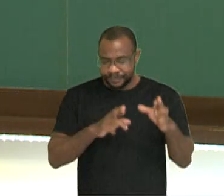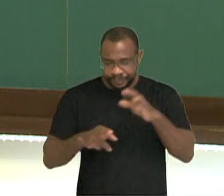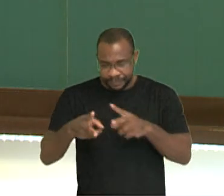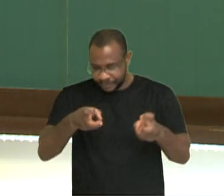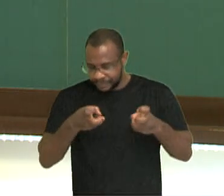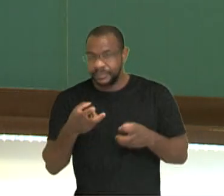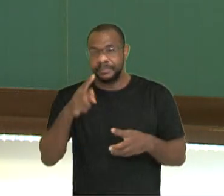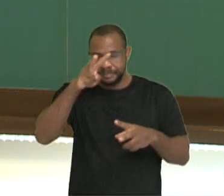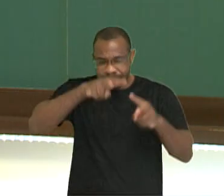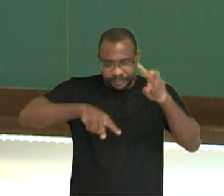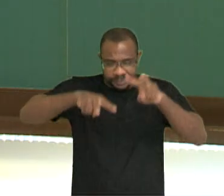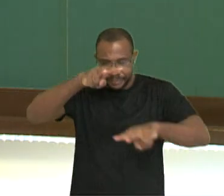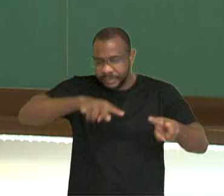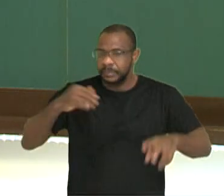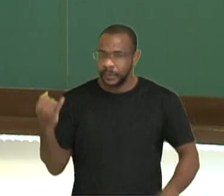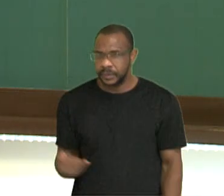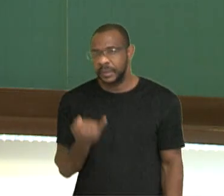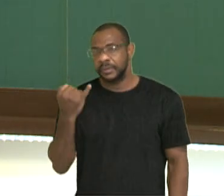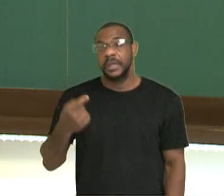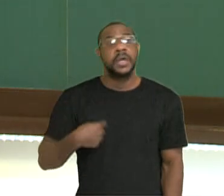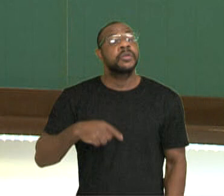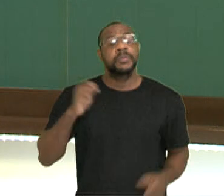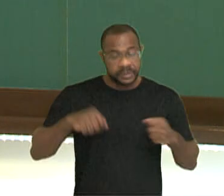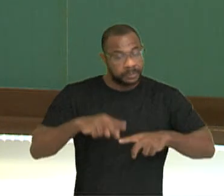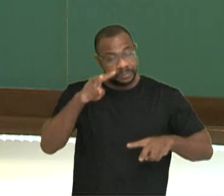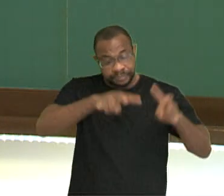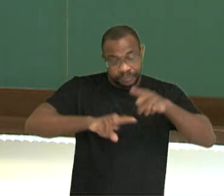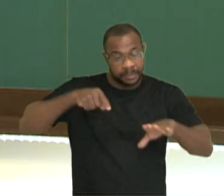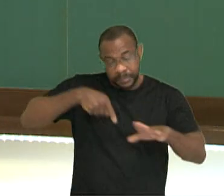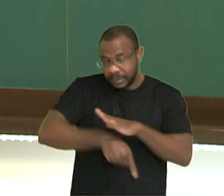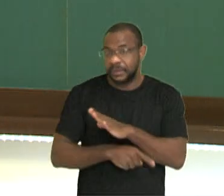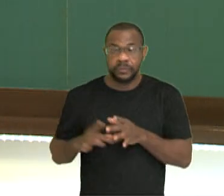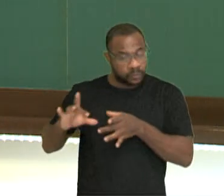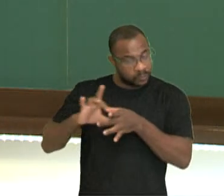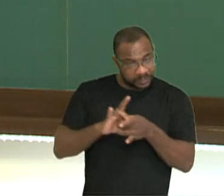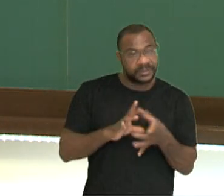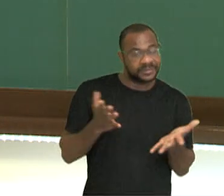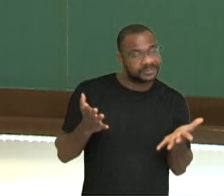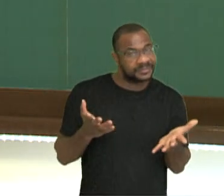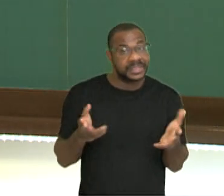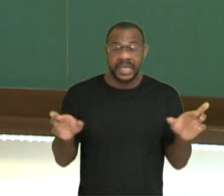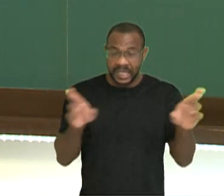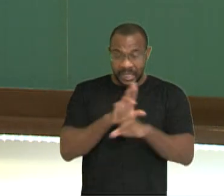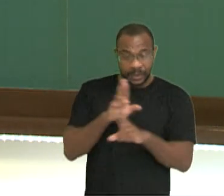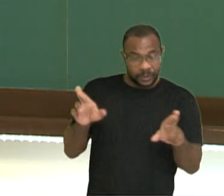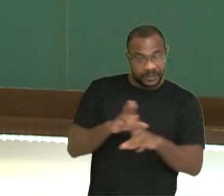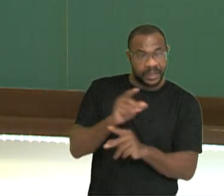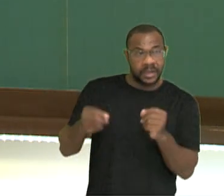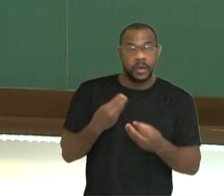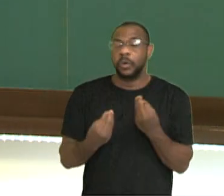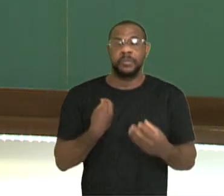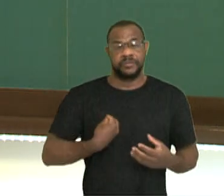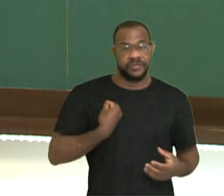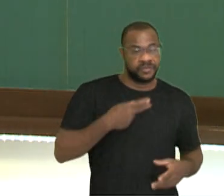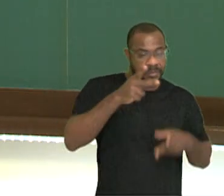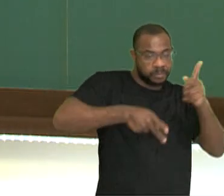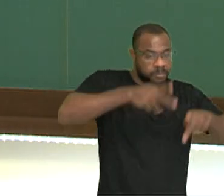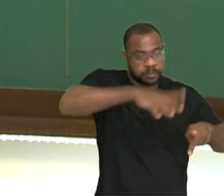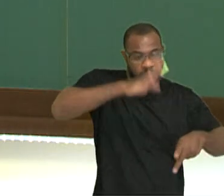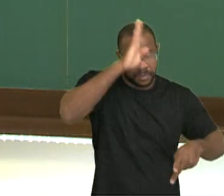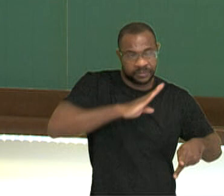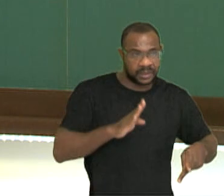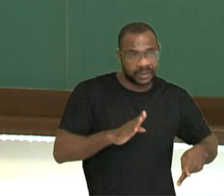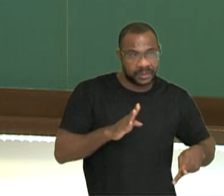poderíamos analisar inclusive de forma mais aprofundada todo esse contexto, de relacionar como vive a população brasileira,